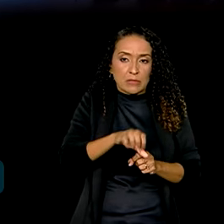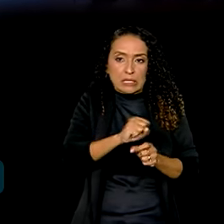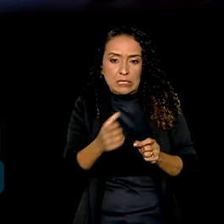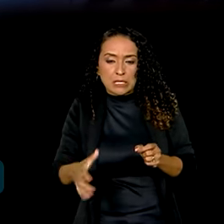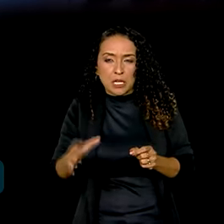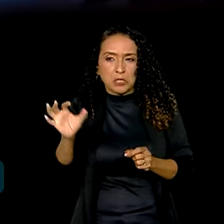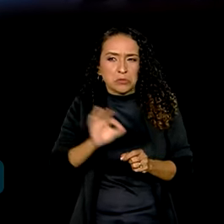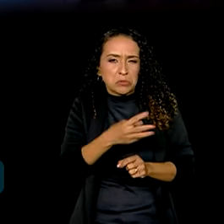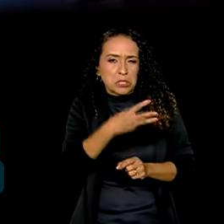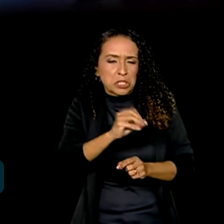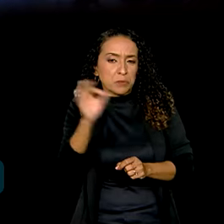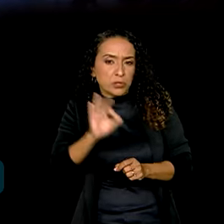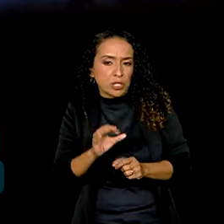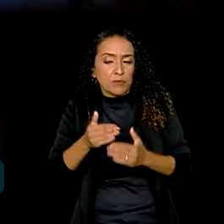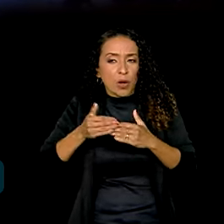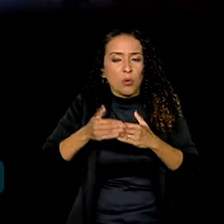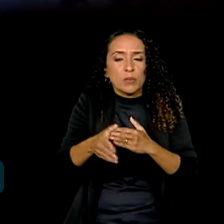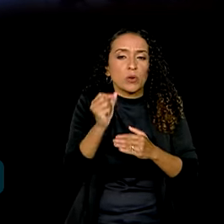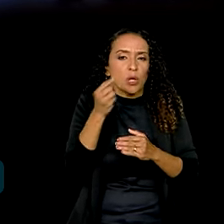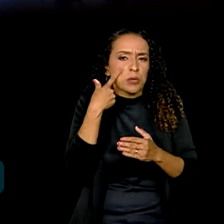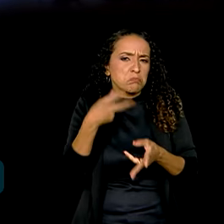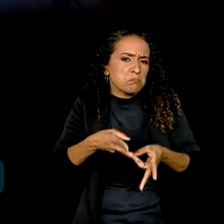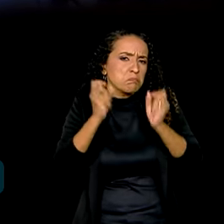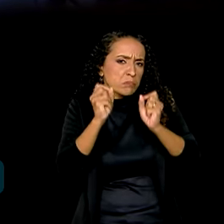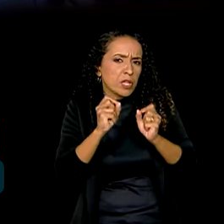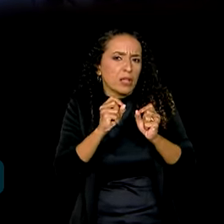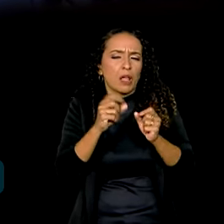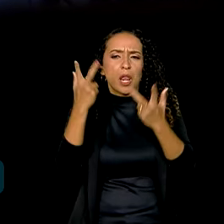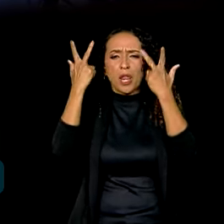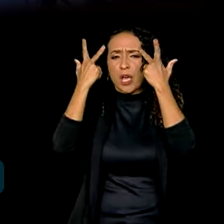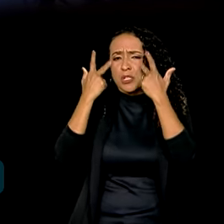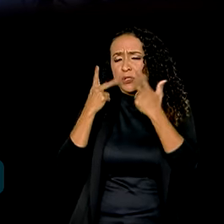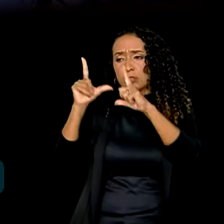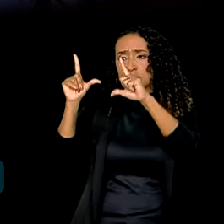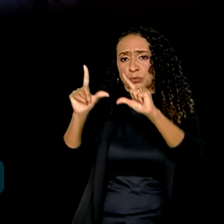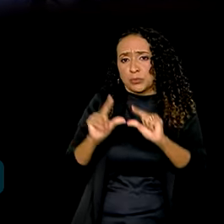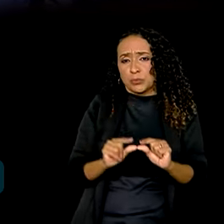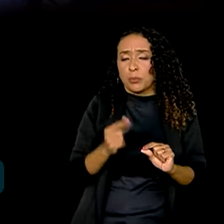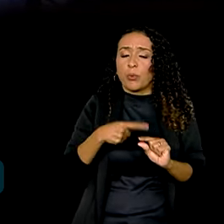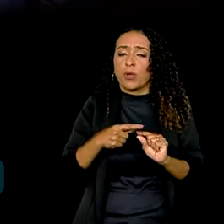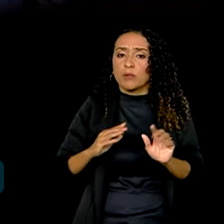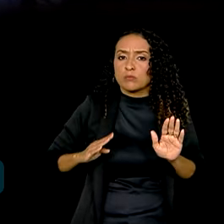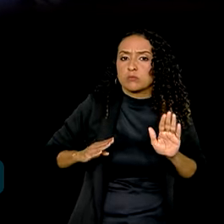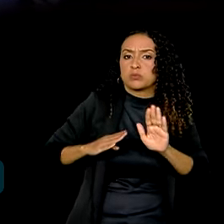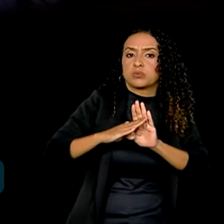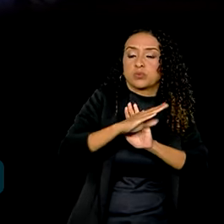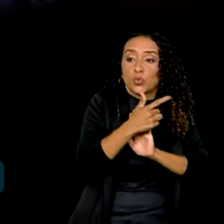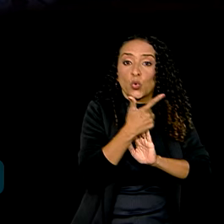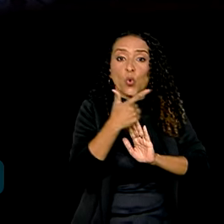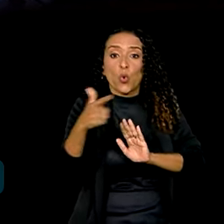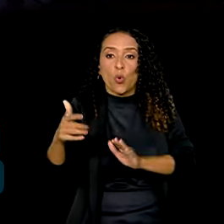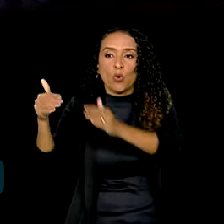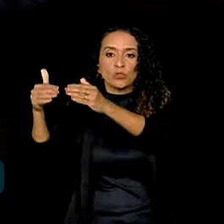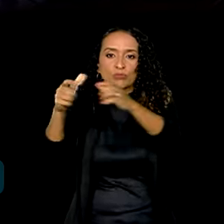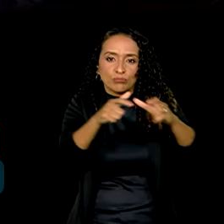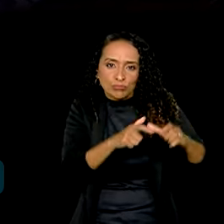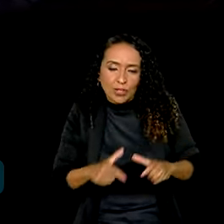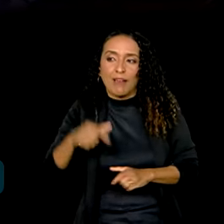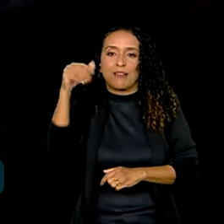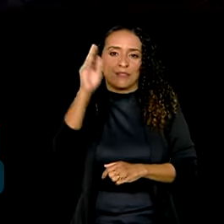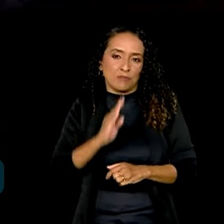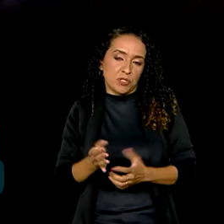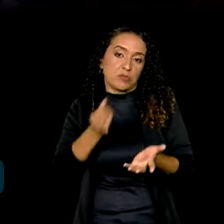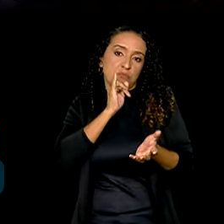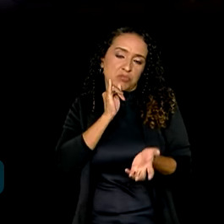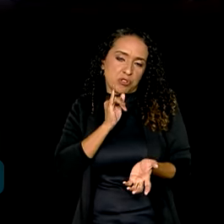30%, vai começar a haver naturalmente uma redução pelo crescimento de outros portos no Brasil, a